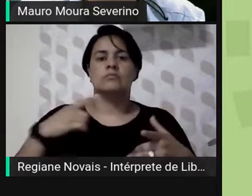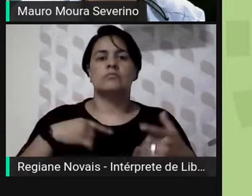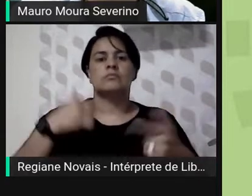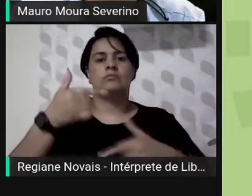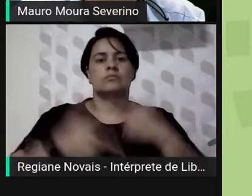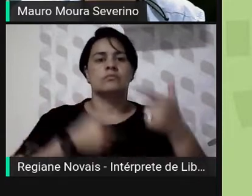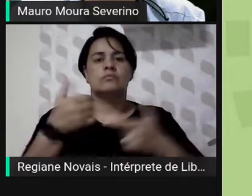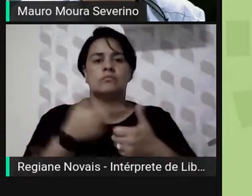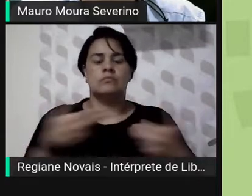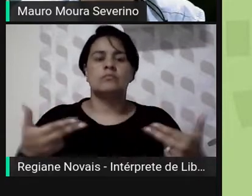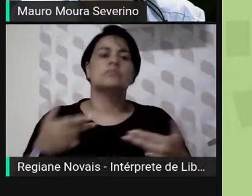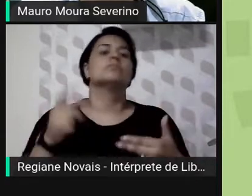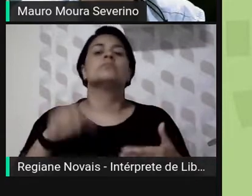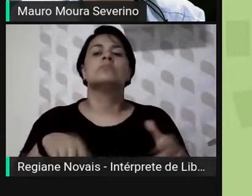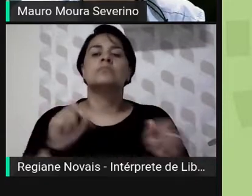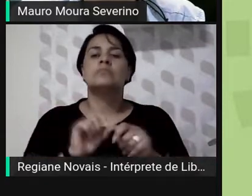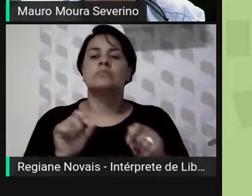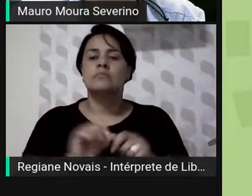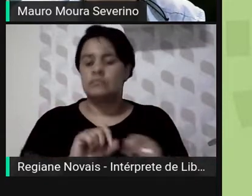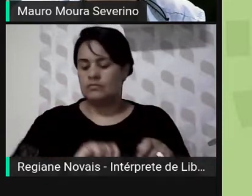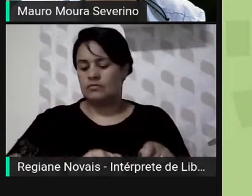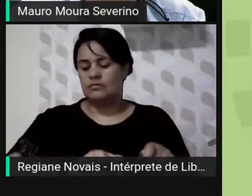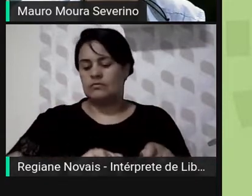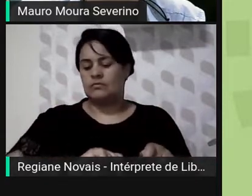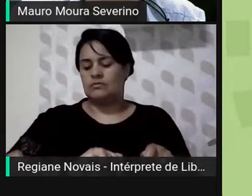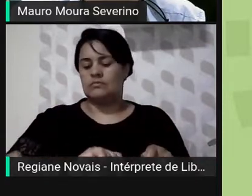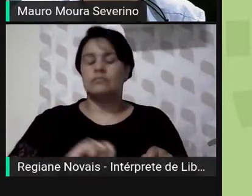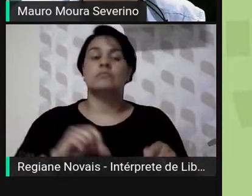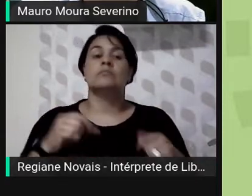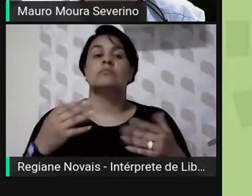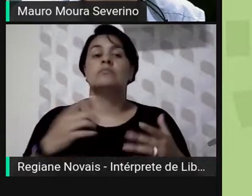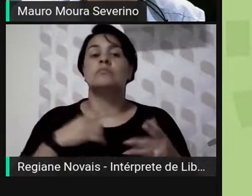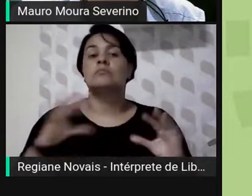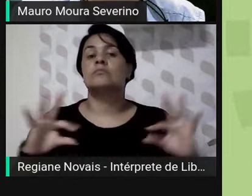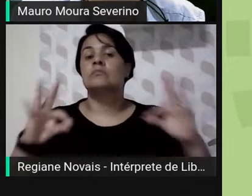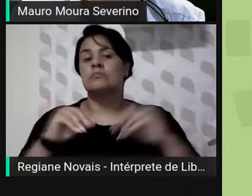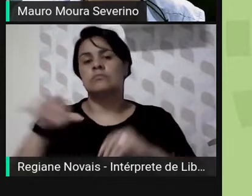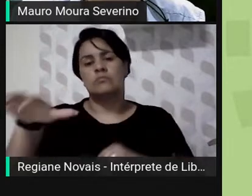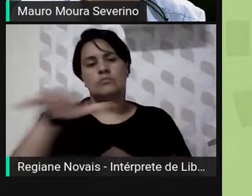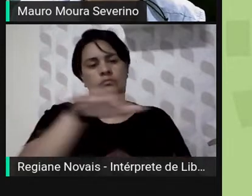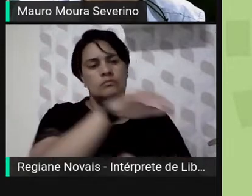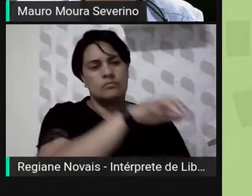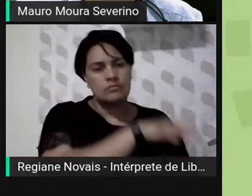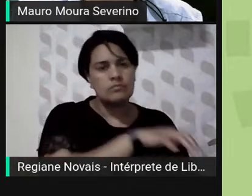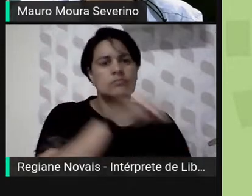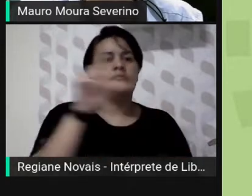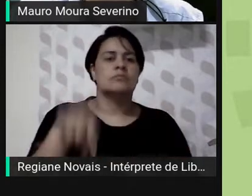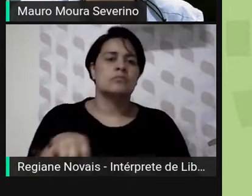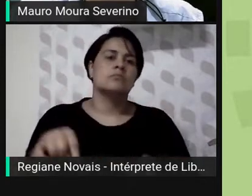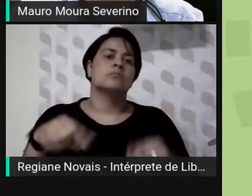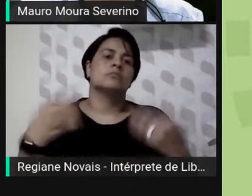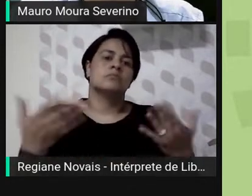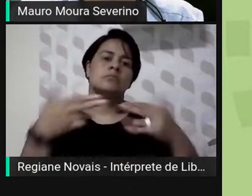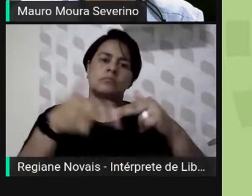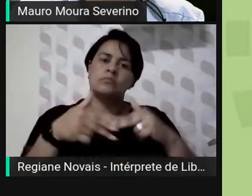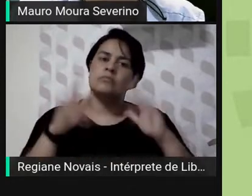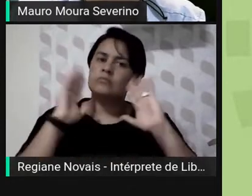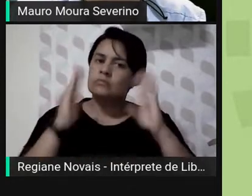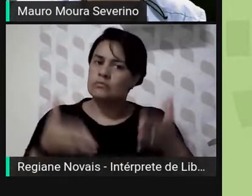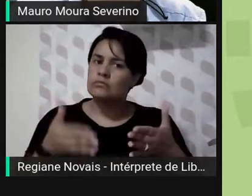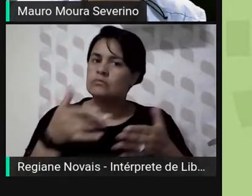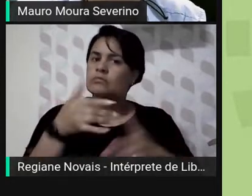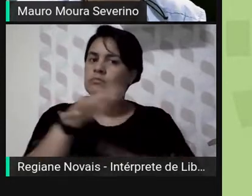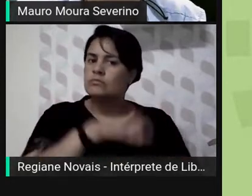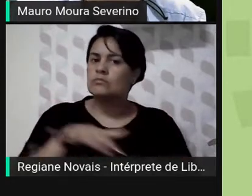espécie de novo normal para todas as empresas e especialmente para o serviço público.